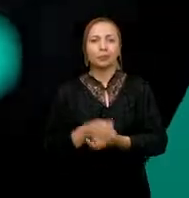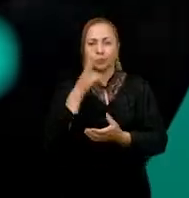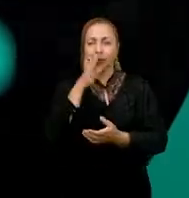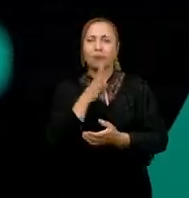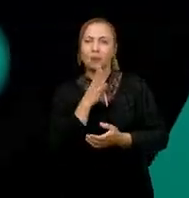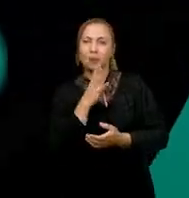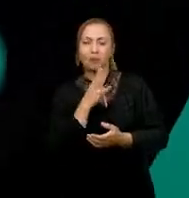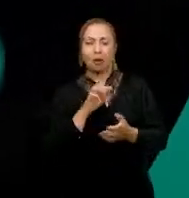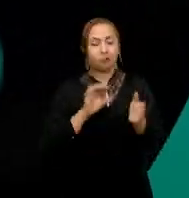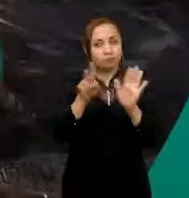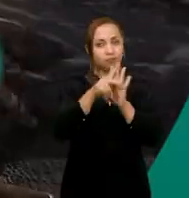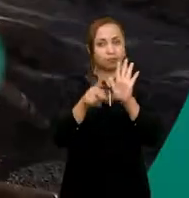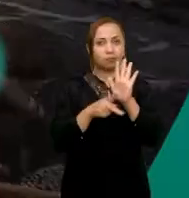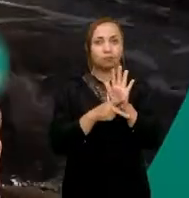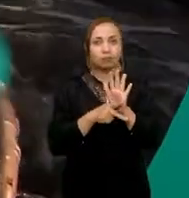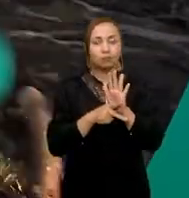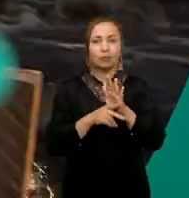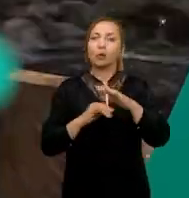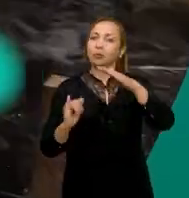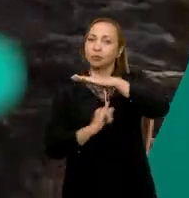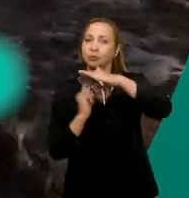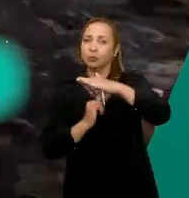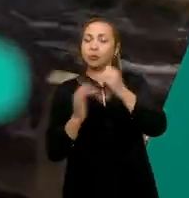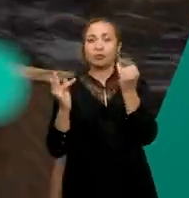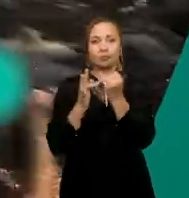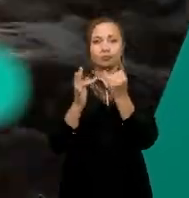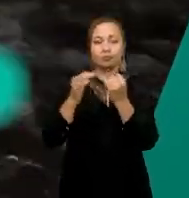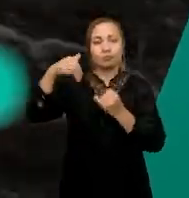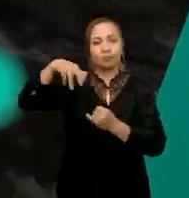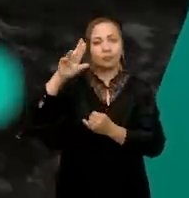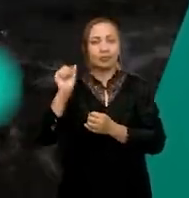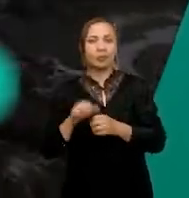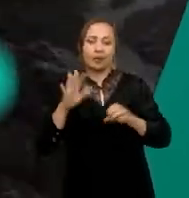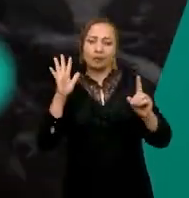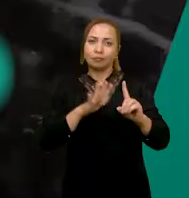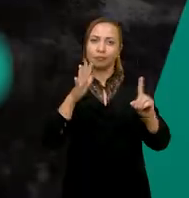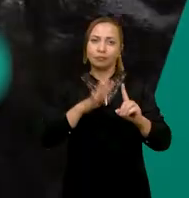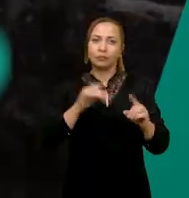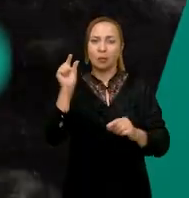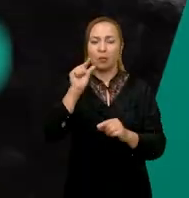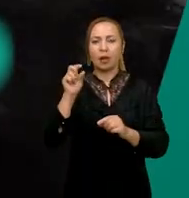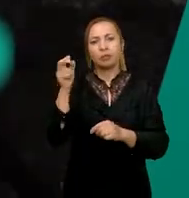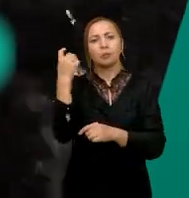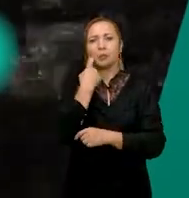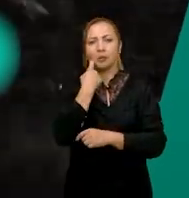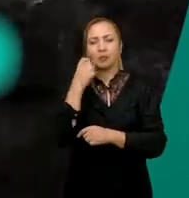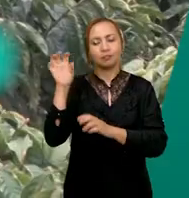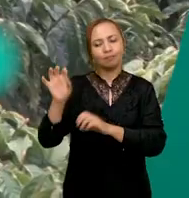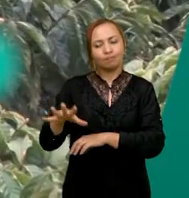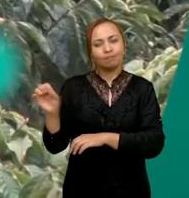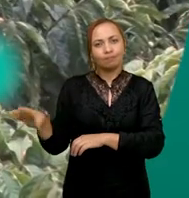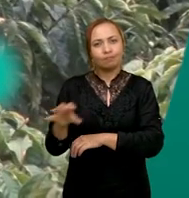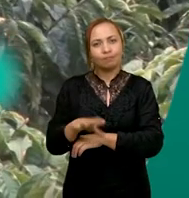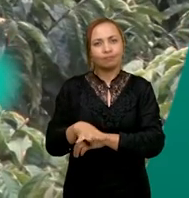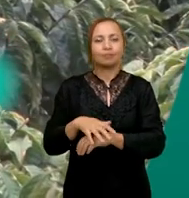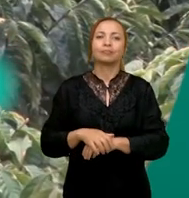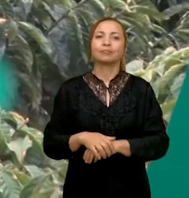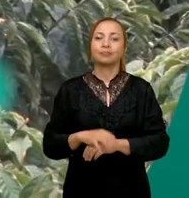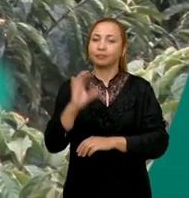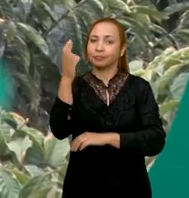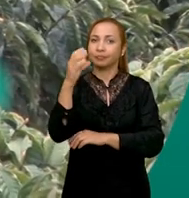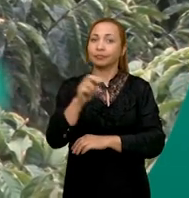conhecer um projeto coordenado pelo Instituto Federal do Maranhão, que incentiva a produção de pequenos piscicultores. E ainda,